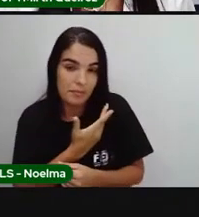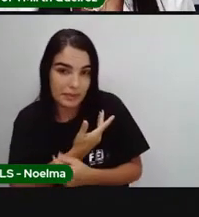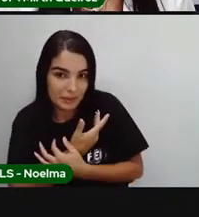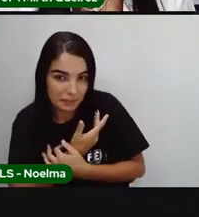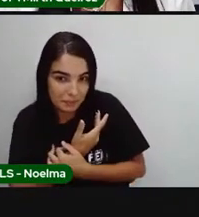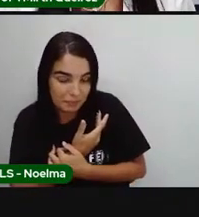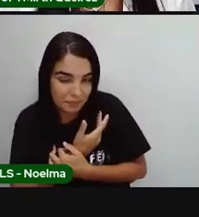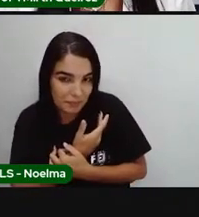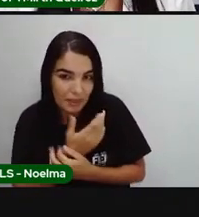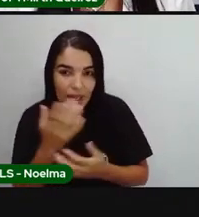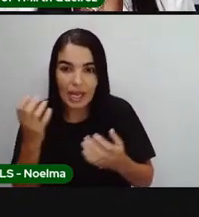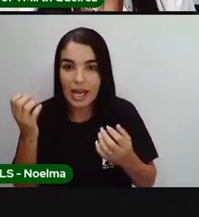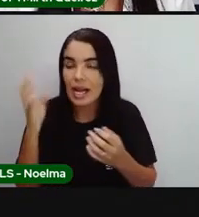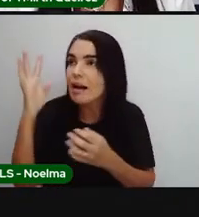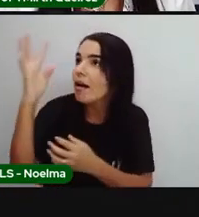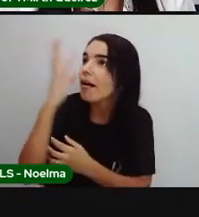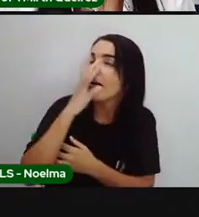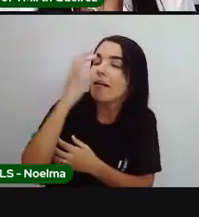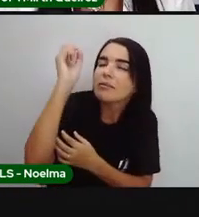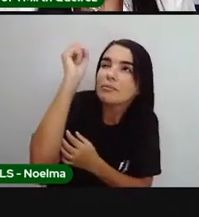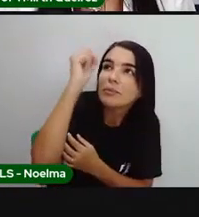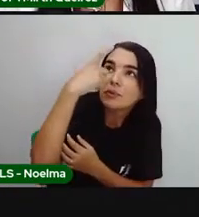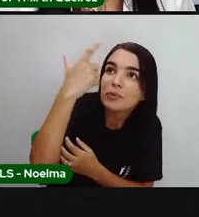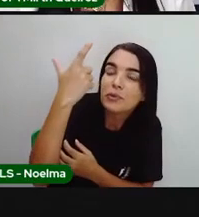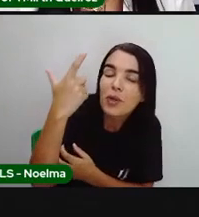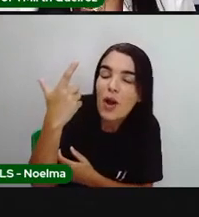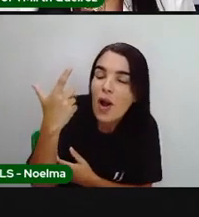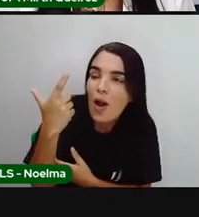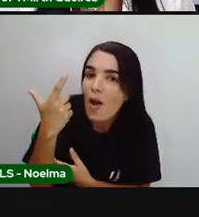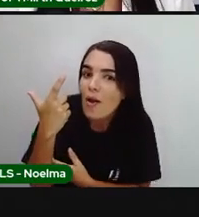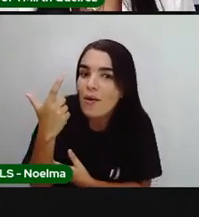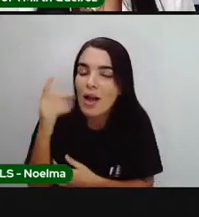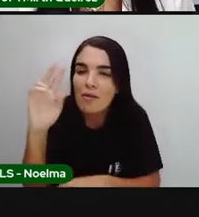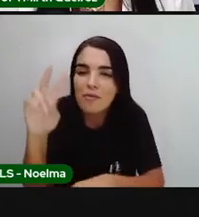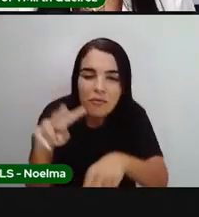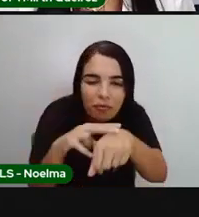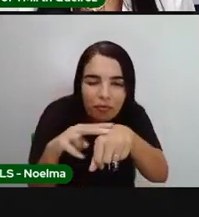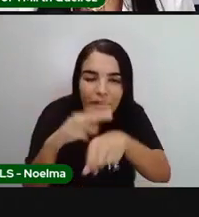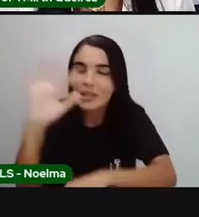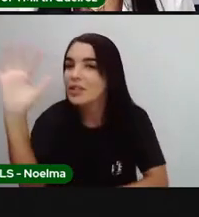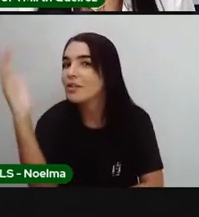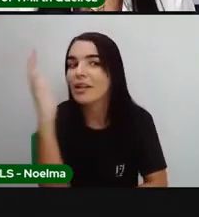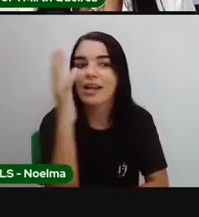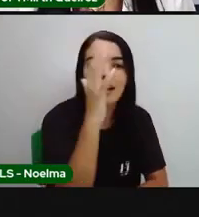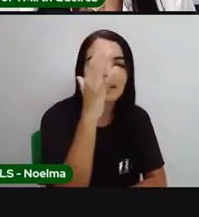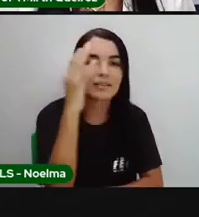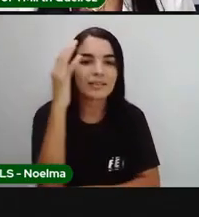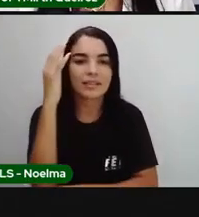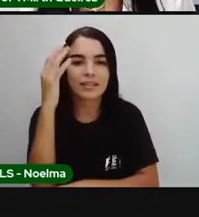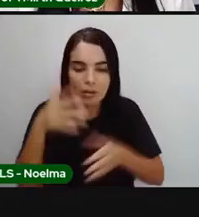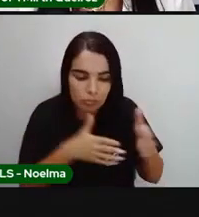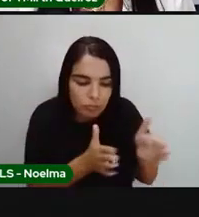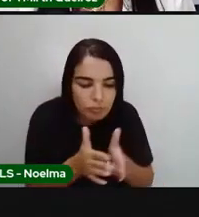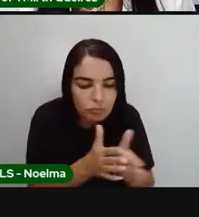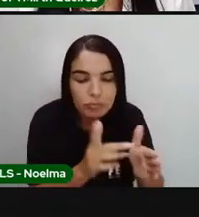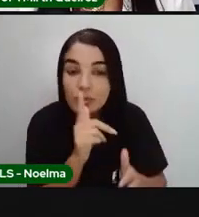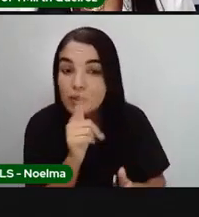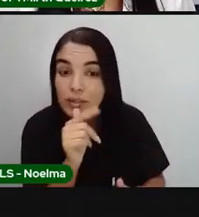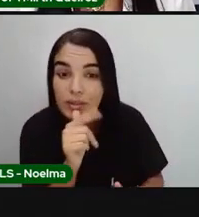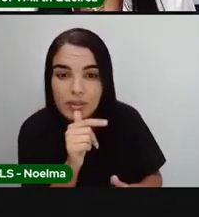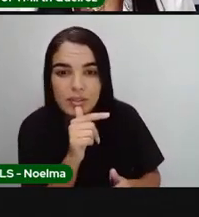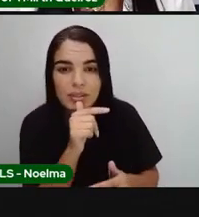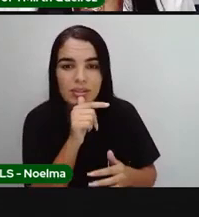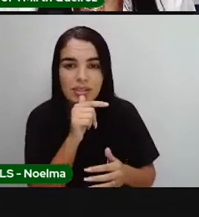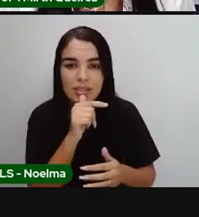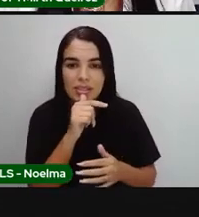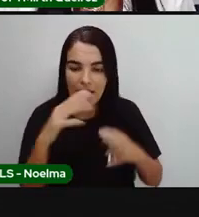amigos. admiraram a luz do sol, o verdor das árvores, as correntes dos ribeirões,